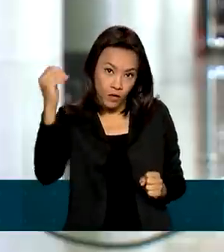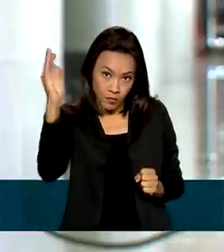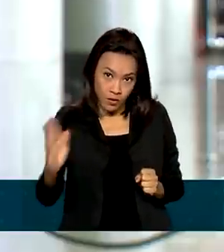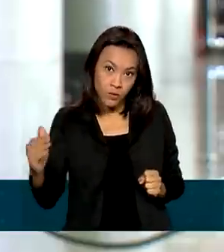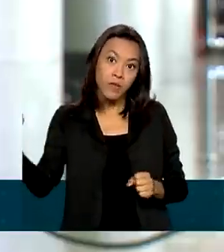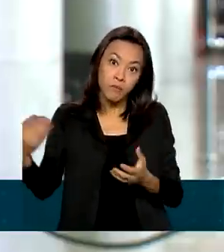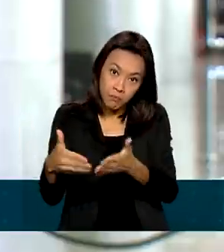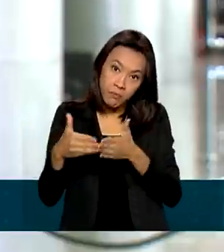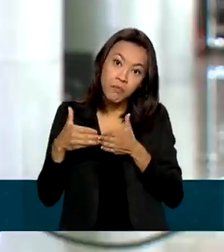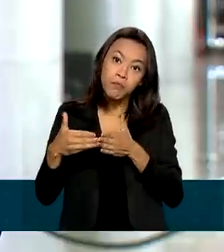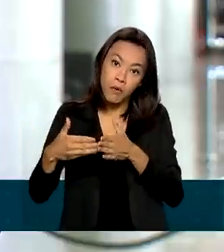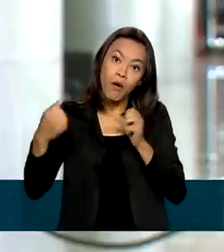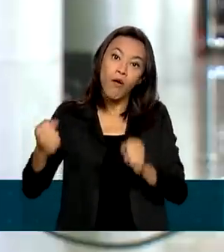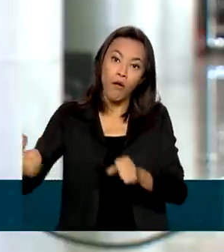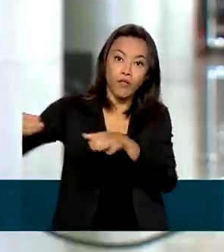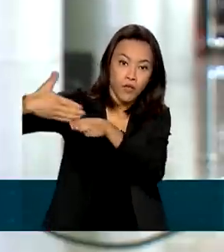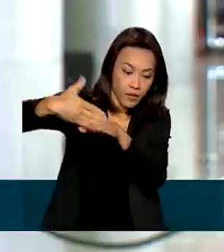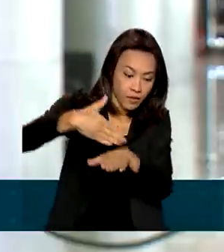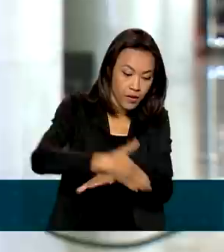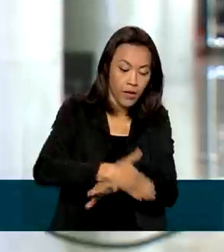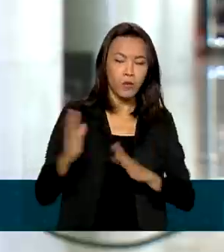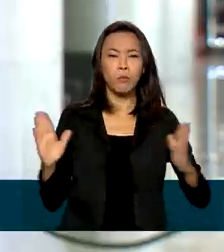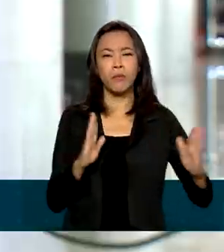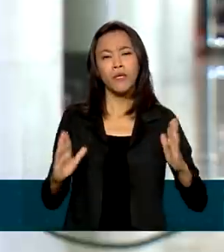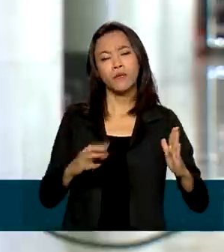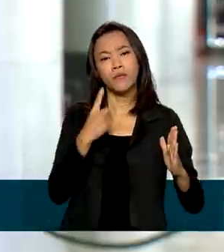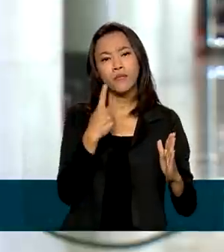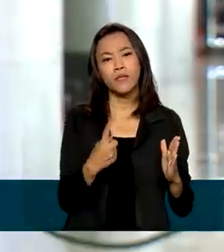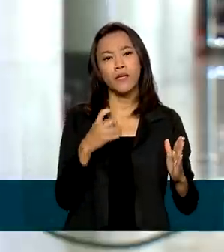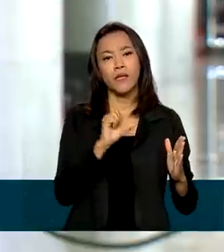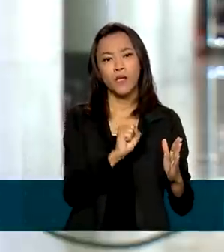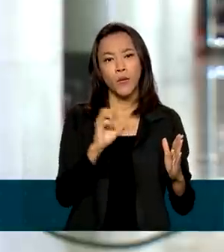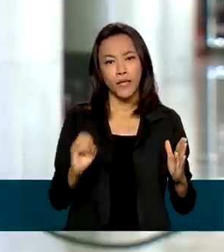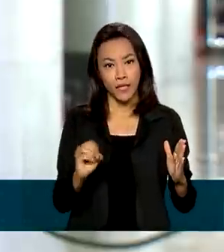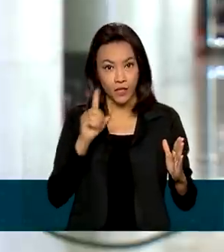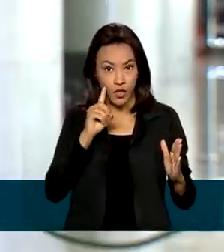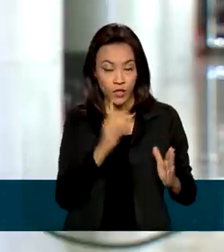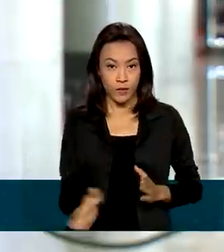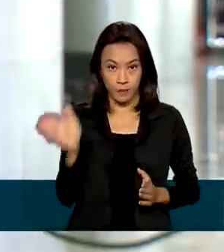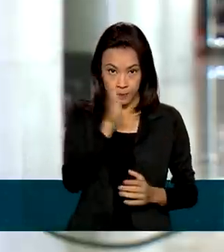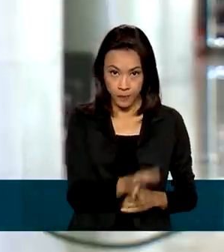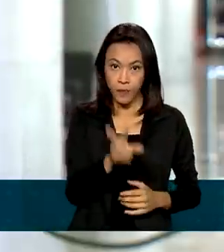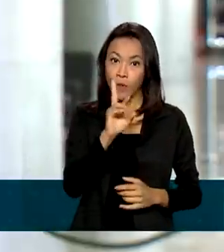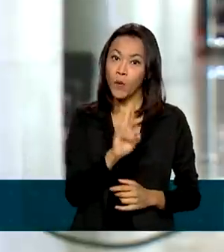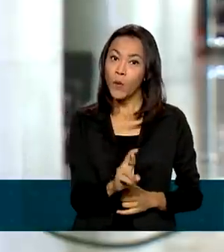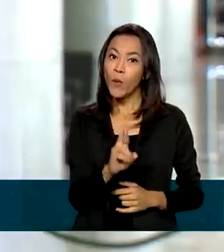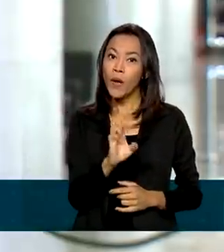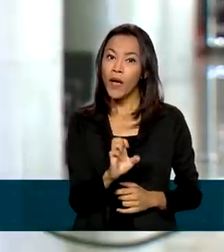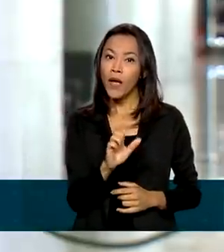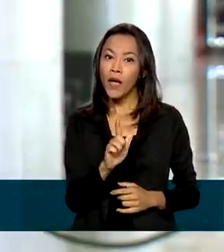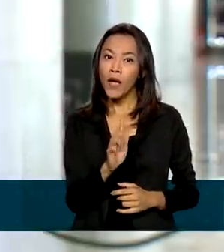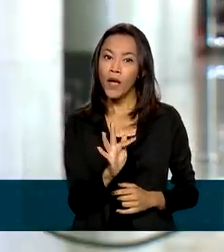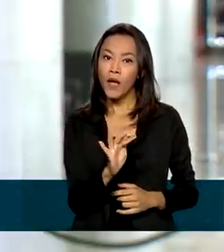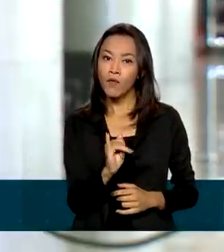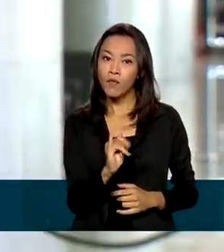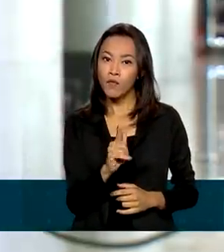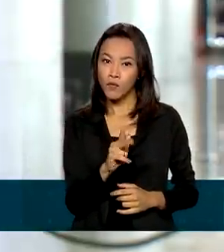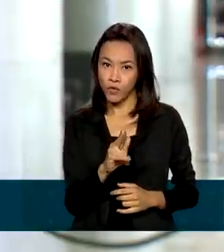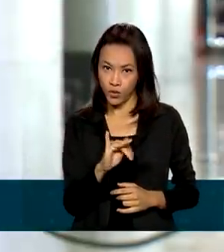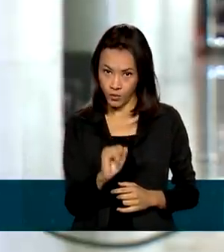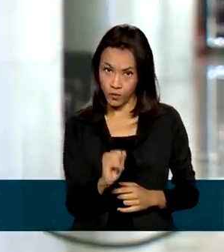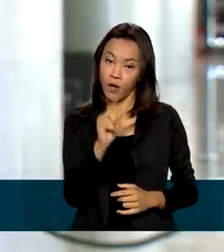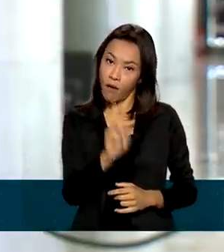a entrada no Brasil pelo prazo de 180 dias. Já o refúgio é uma proteção internacional concedida às pessoas